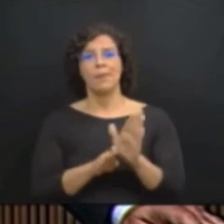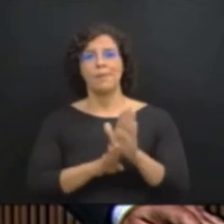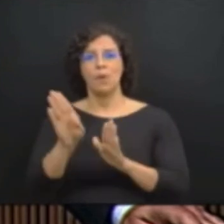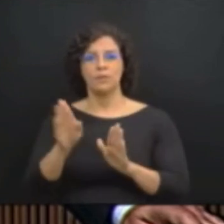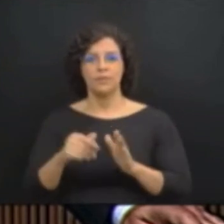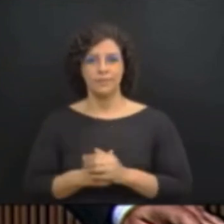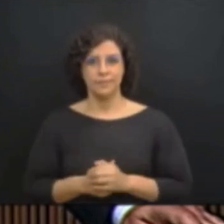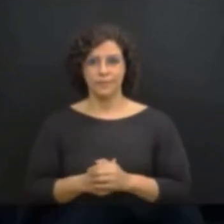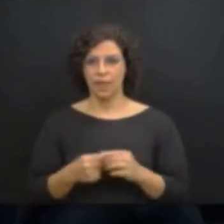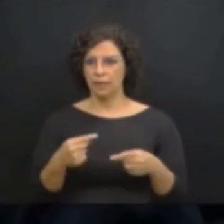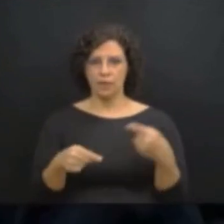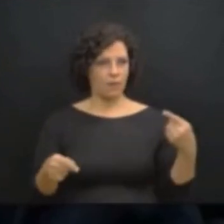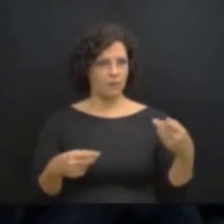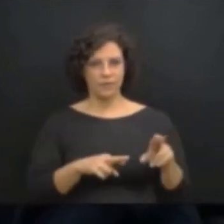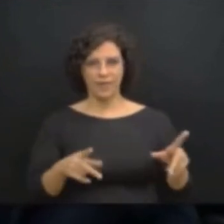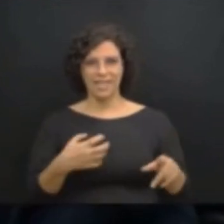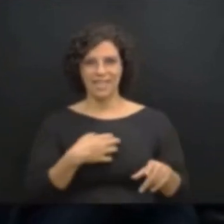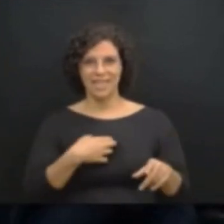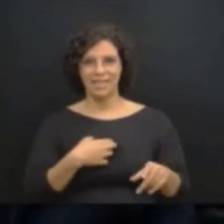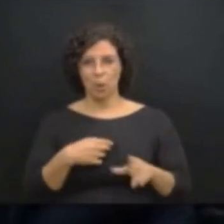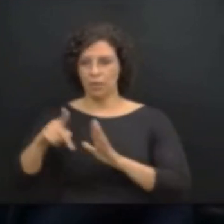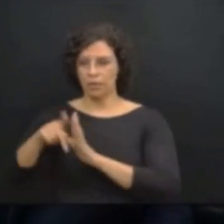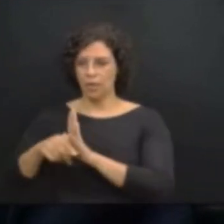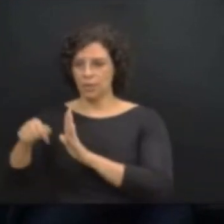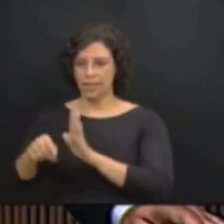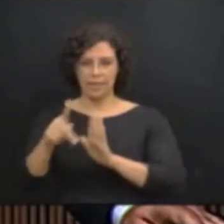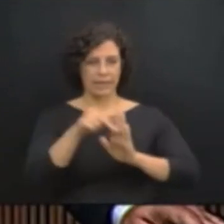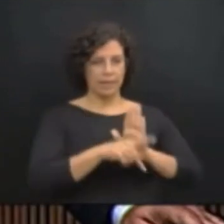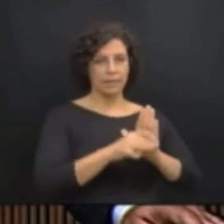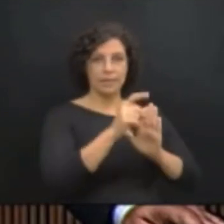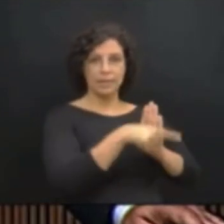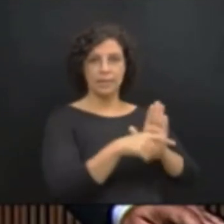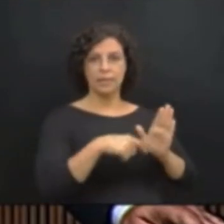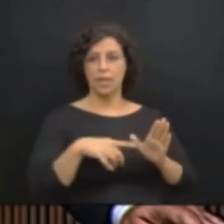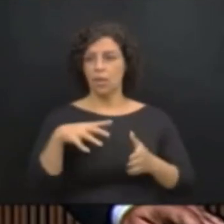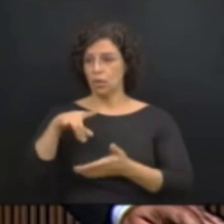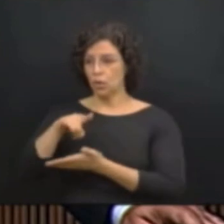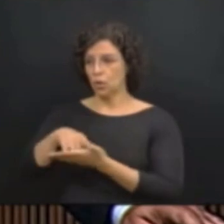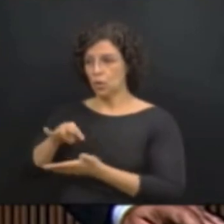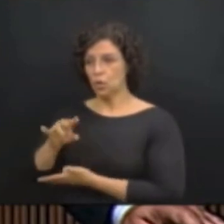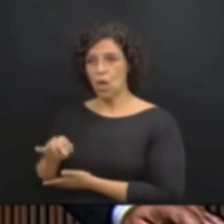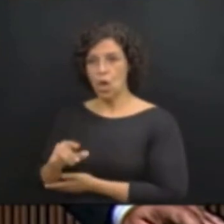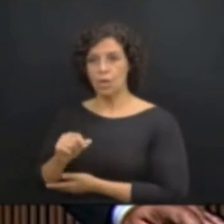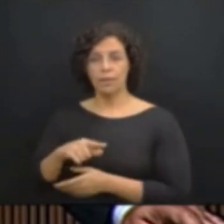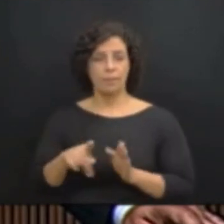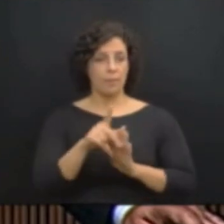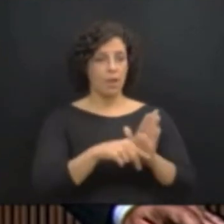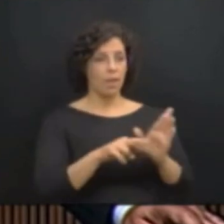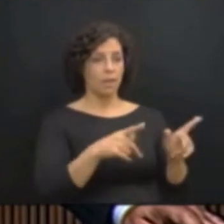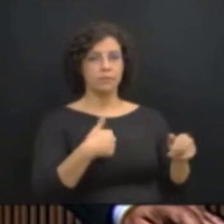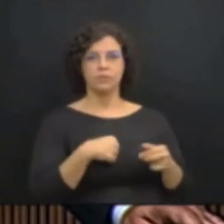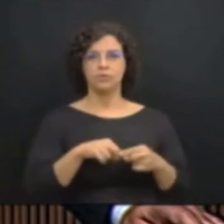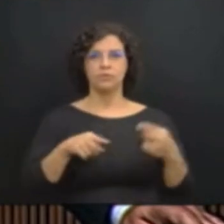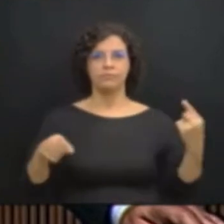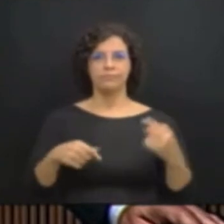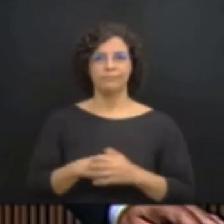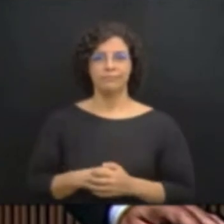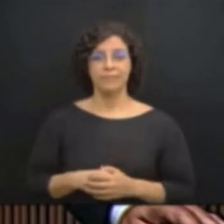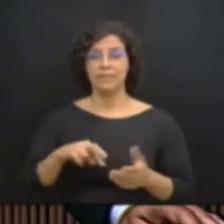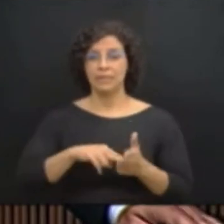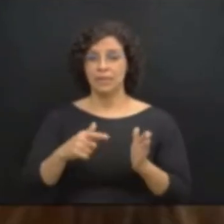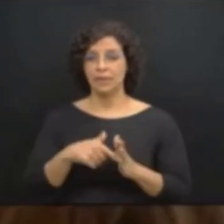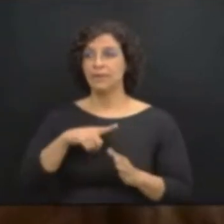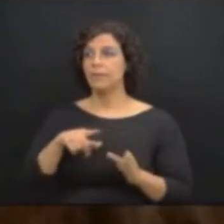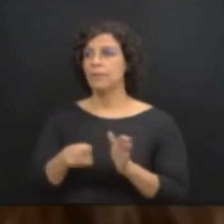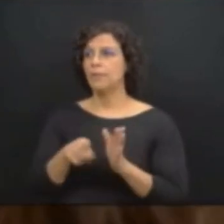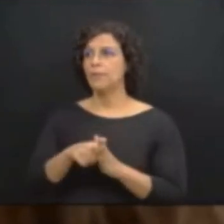Há divergências, deputado Arilson, entre os números da nota e os números do projeto de lei. Isto em si